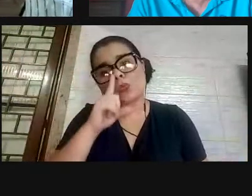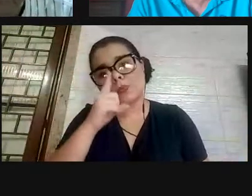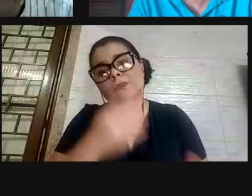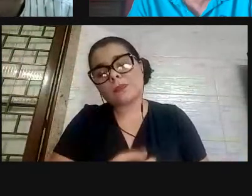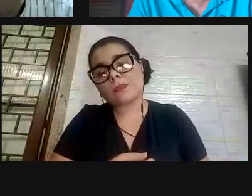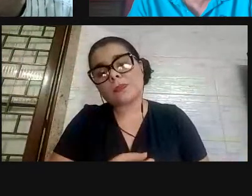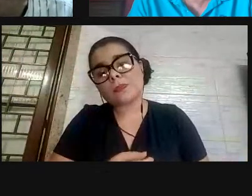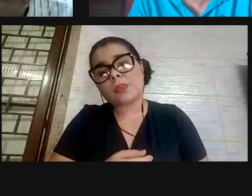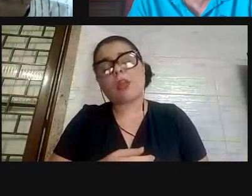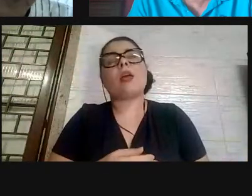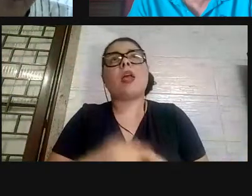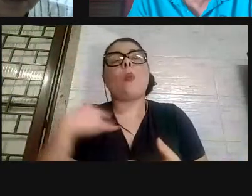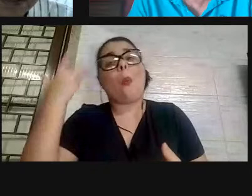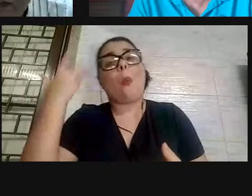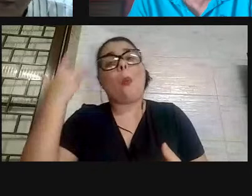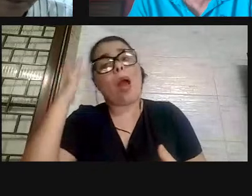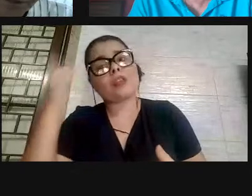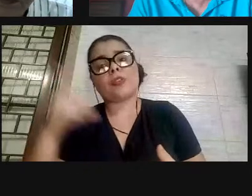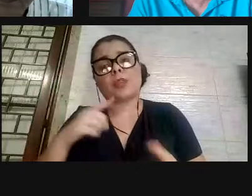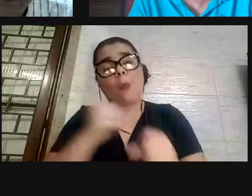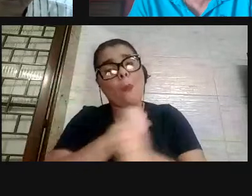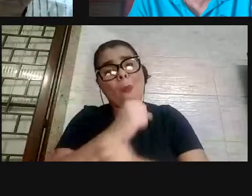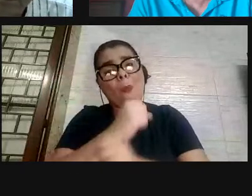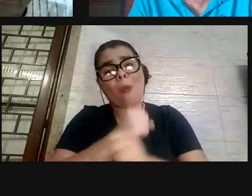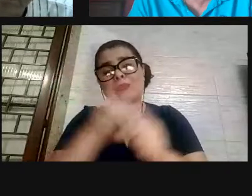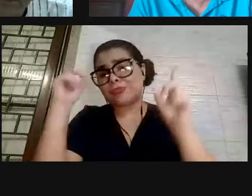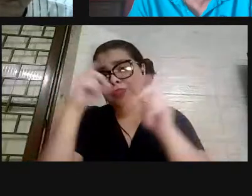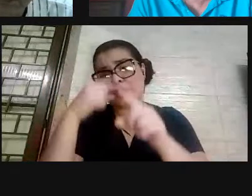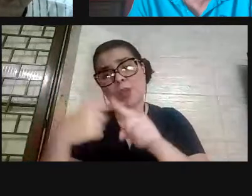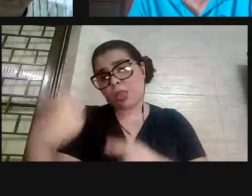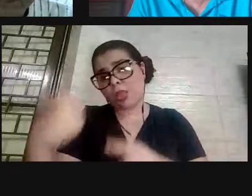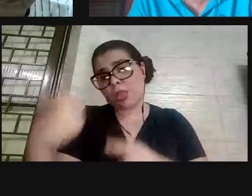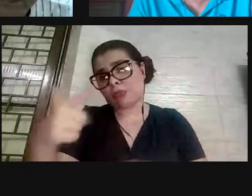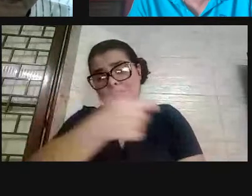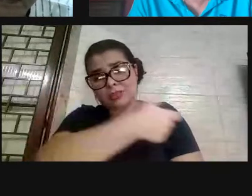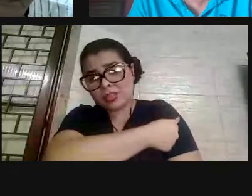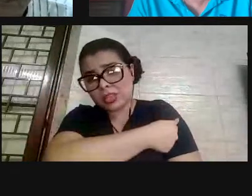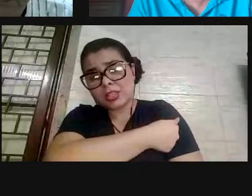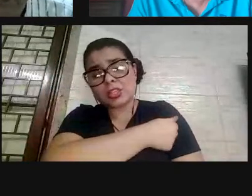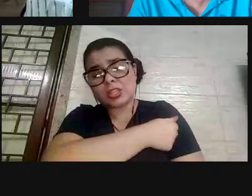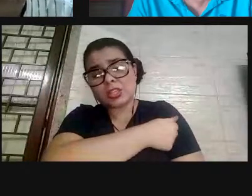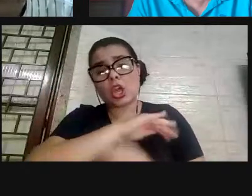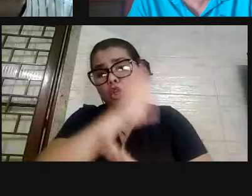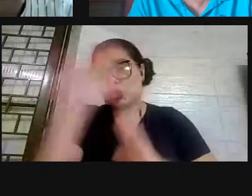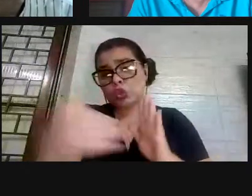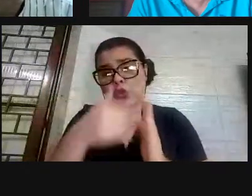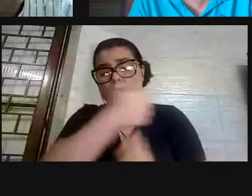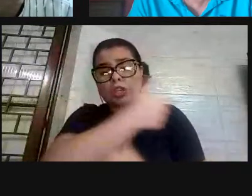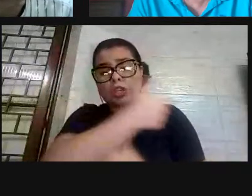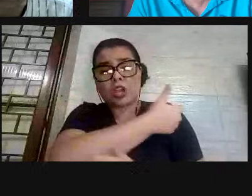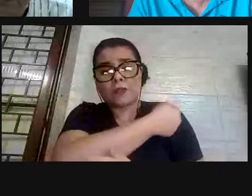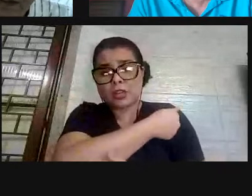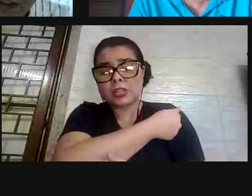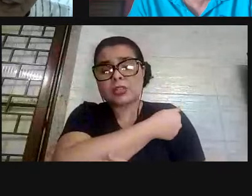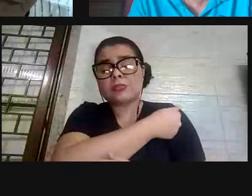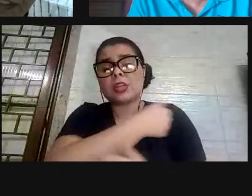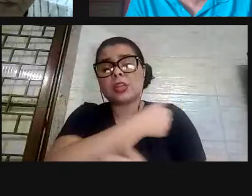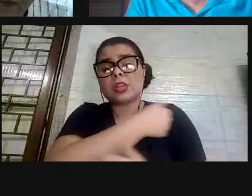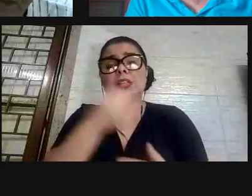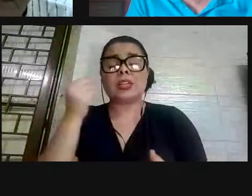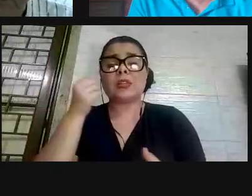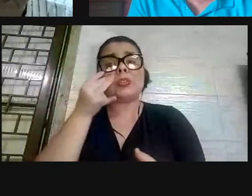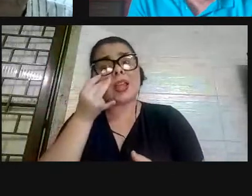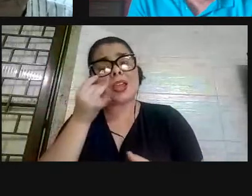ter um ano muito difícil até dezembro, não tem vacina, todas as vacinas que estão em teste, elas só entram em